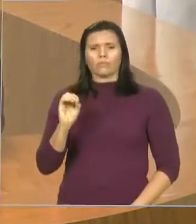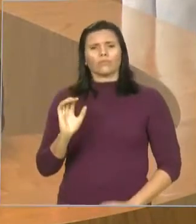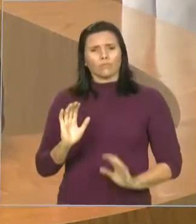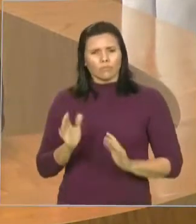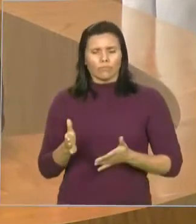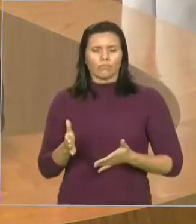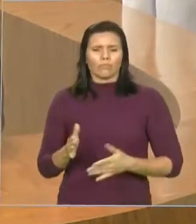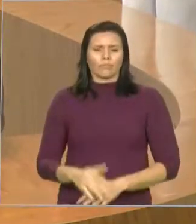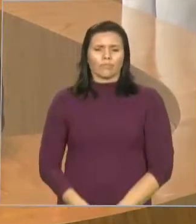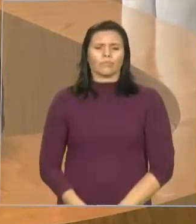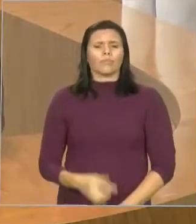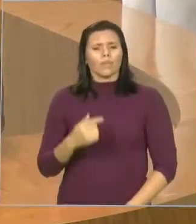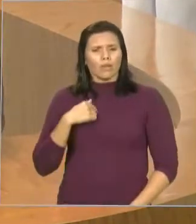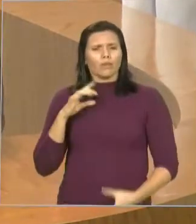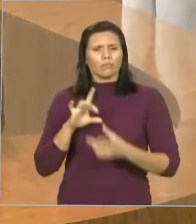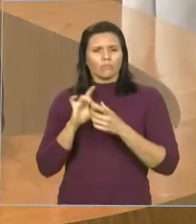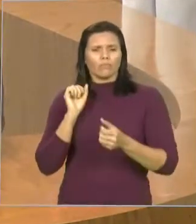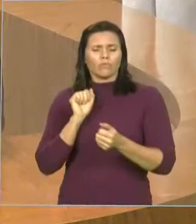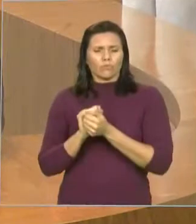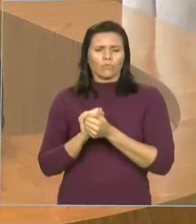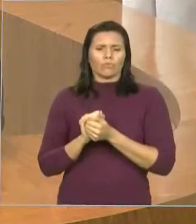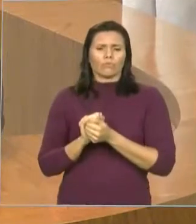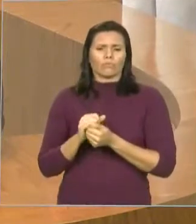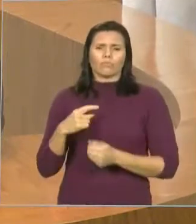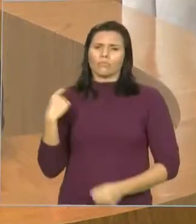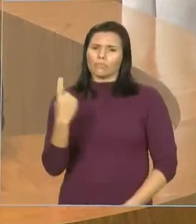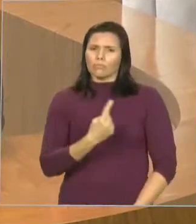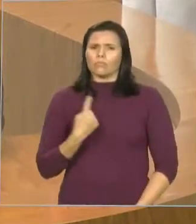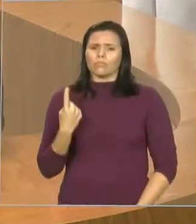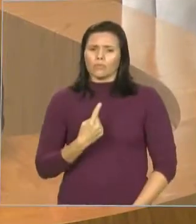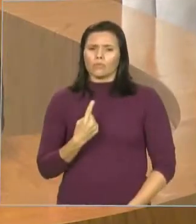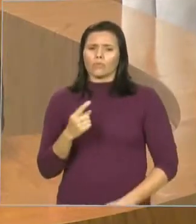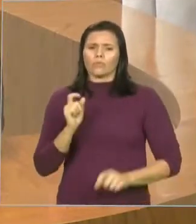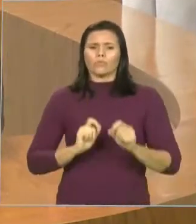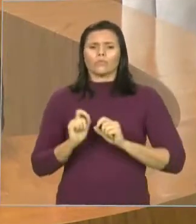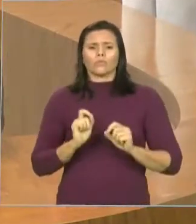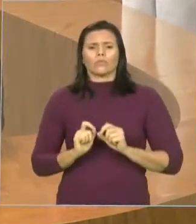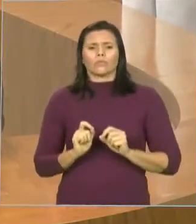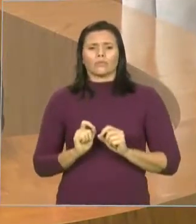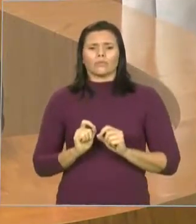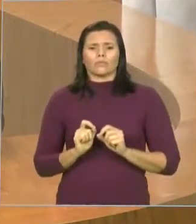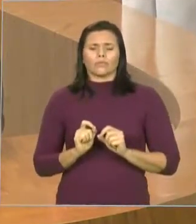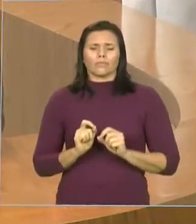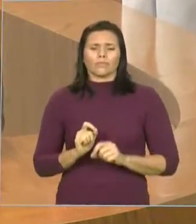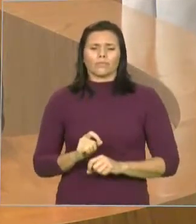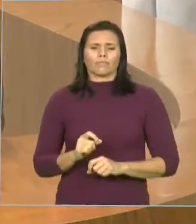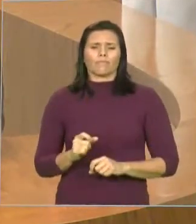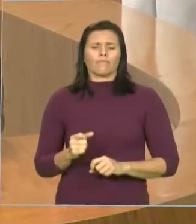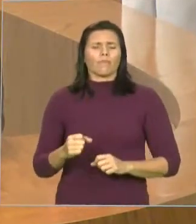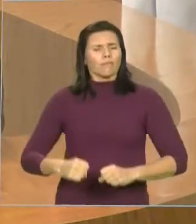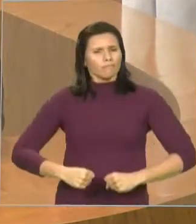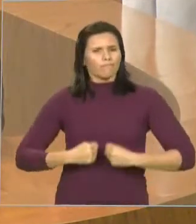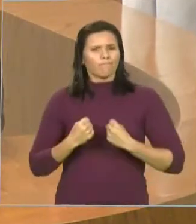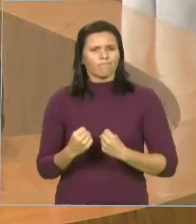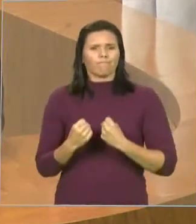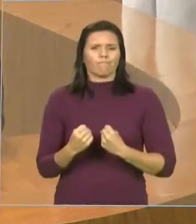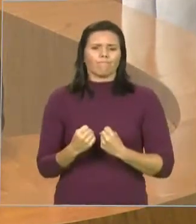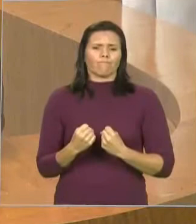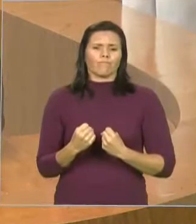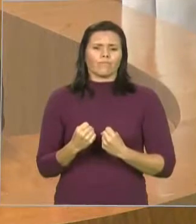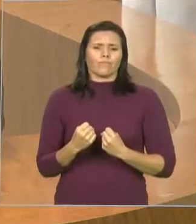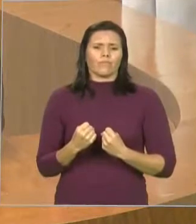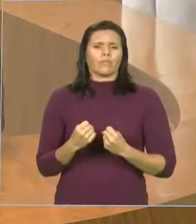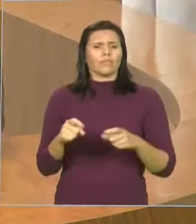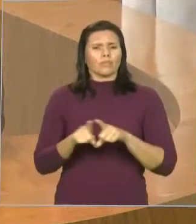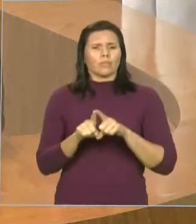máximo para que nós possamos reforçar cada vez mais essa parceria.